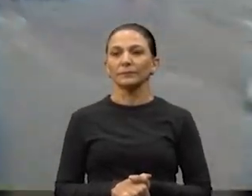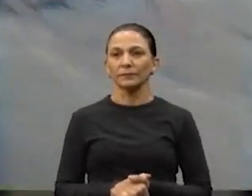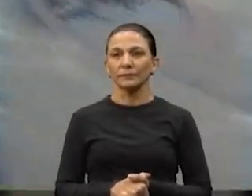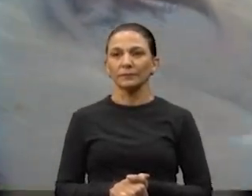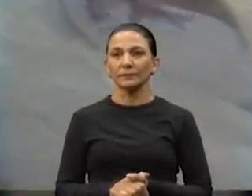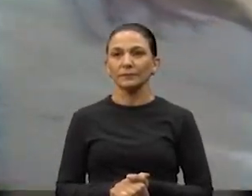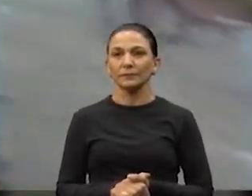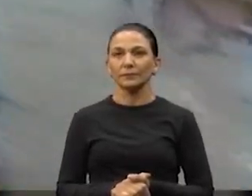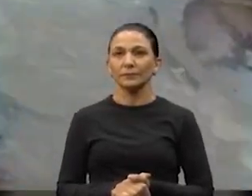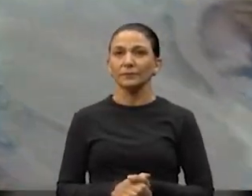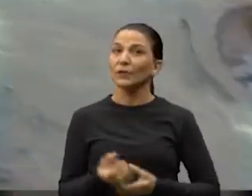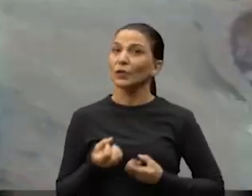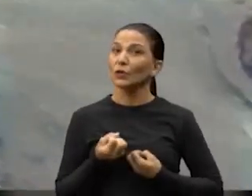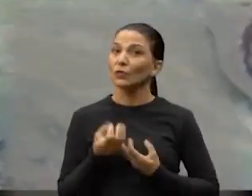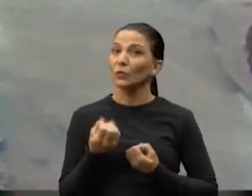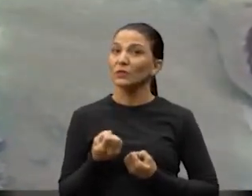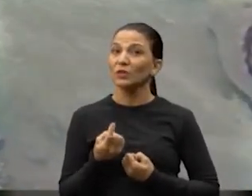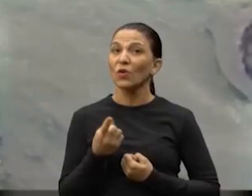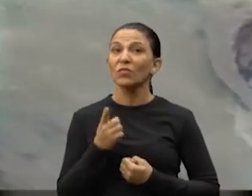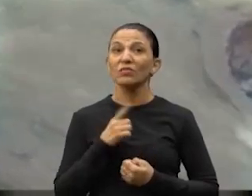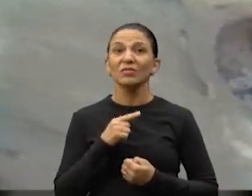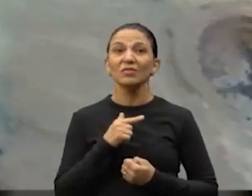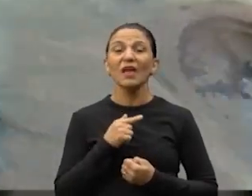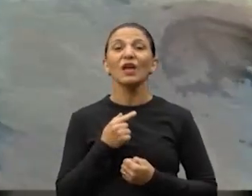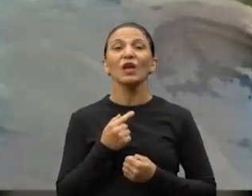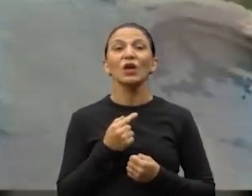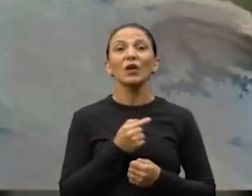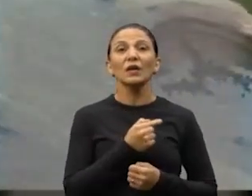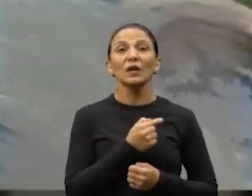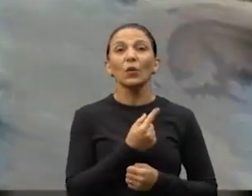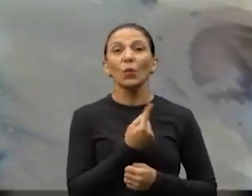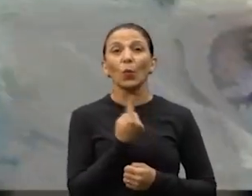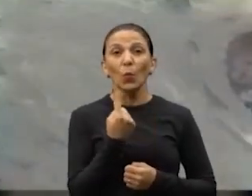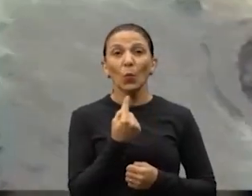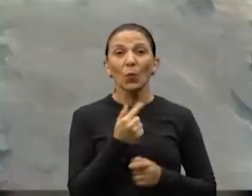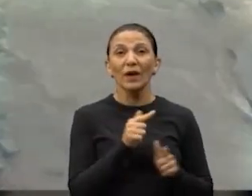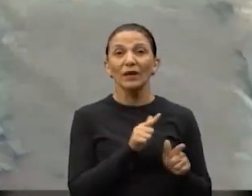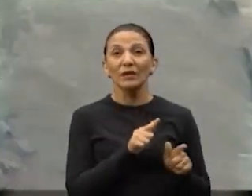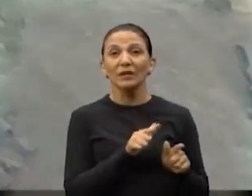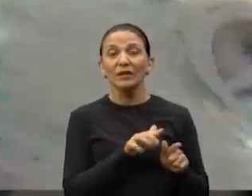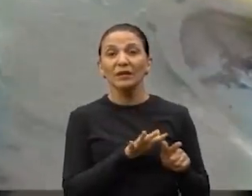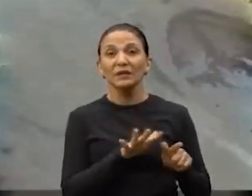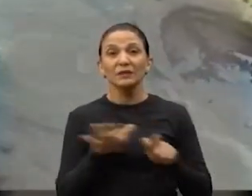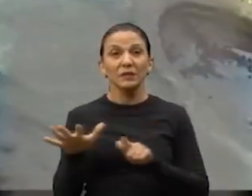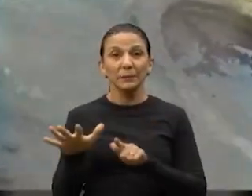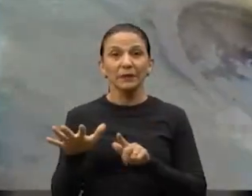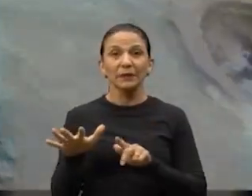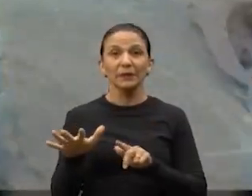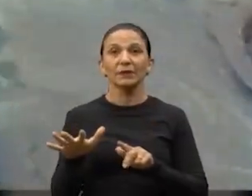Segundo informações, uma semana. O Dai tá fazendo obras aqui pelo local, mas peraí.